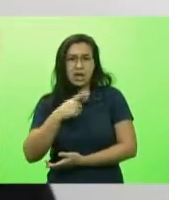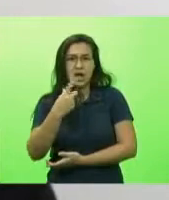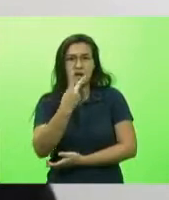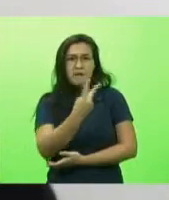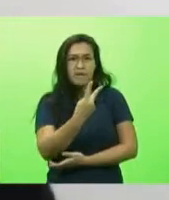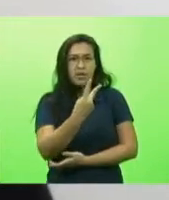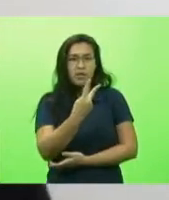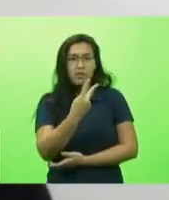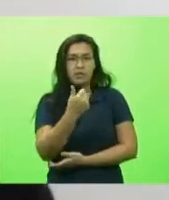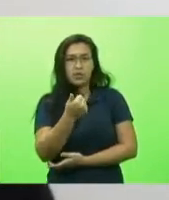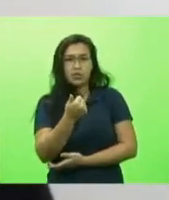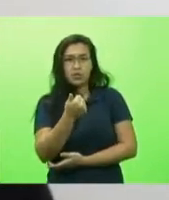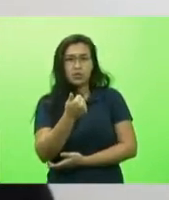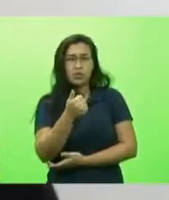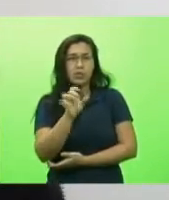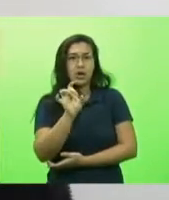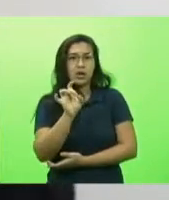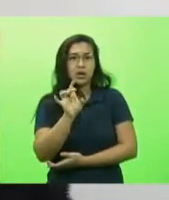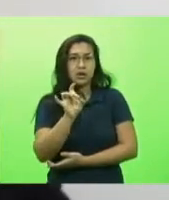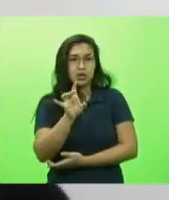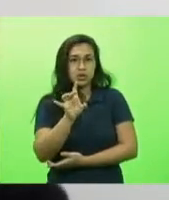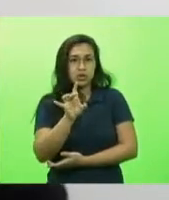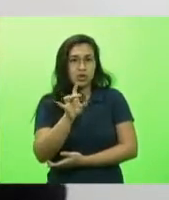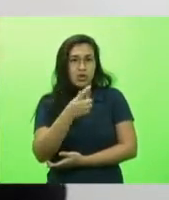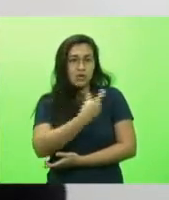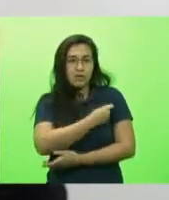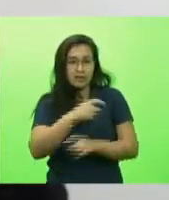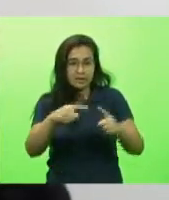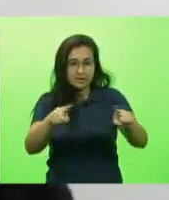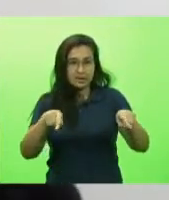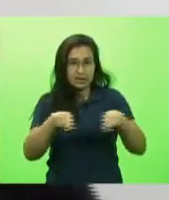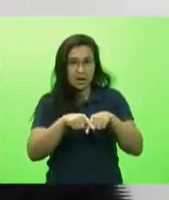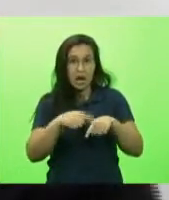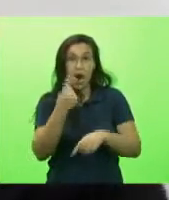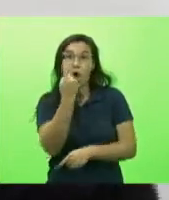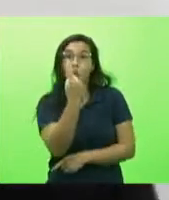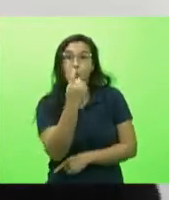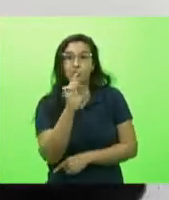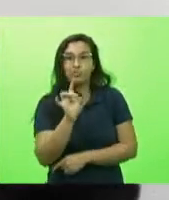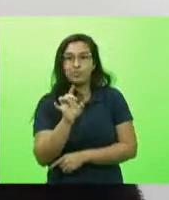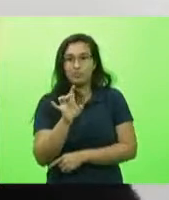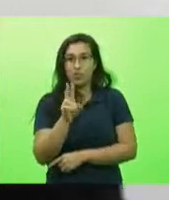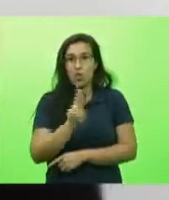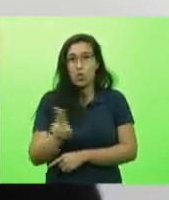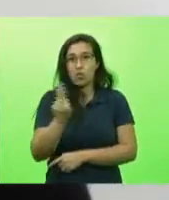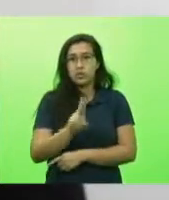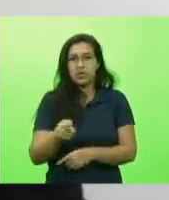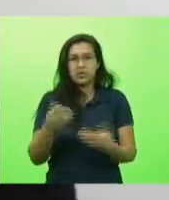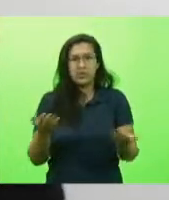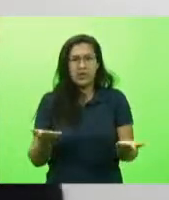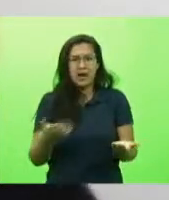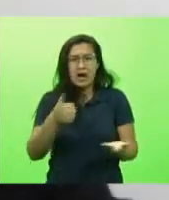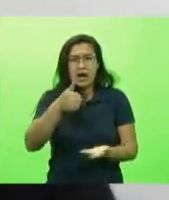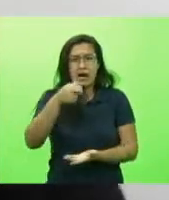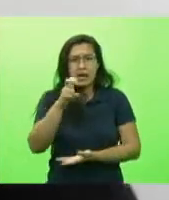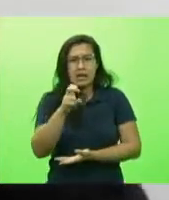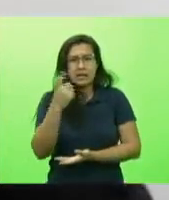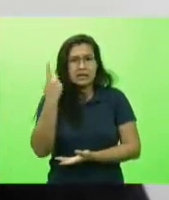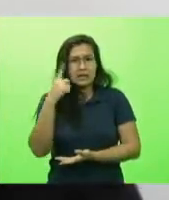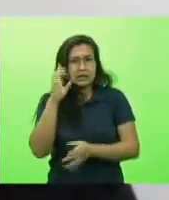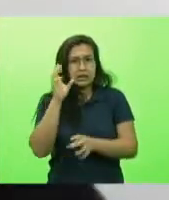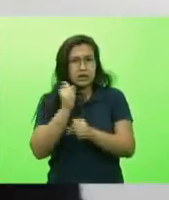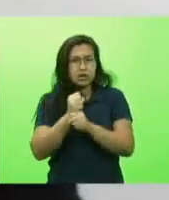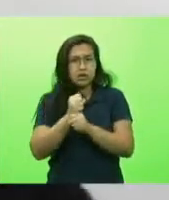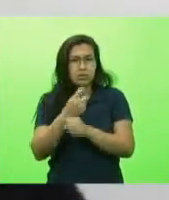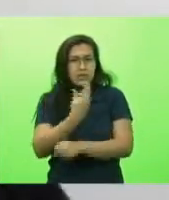só uma sala de vacina está funcionando e daí vai vai vacinar isso e vai 15 dias para vacinar esses 300 porque